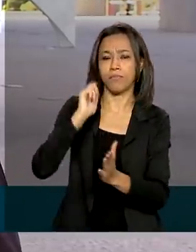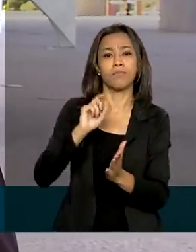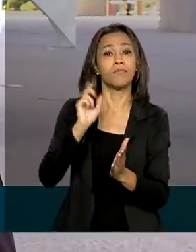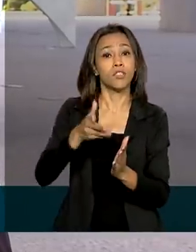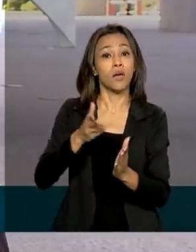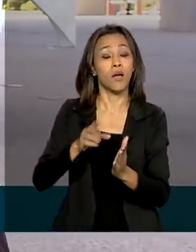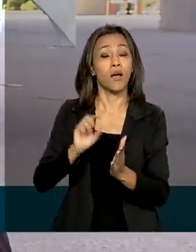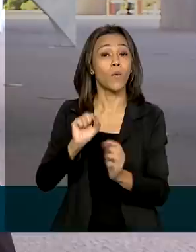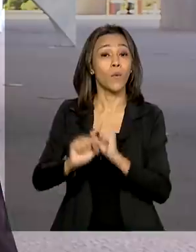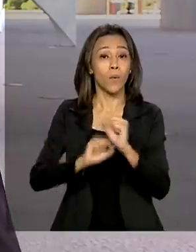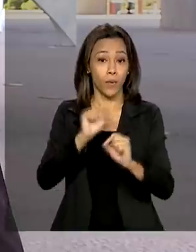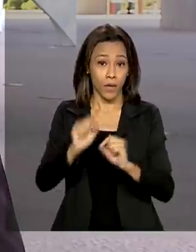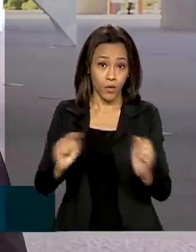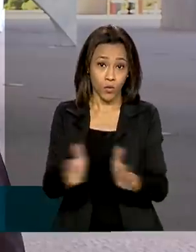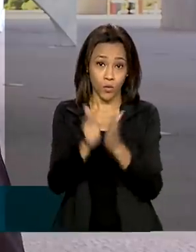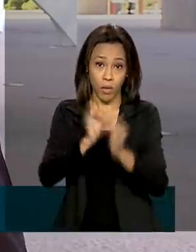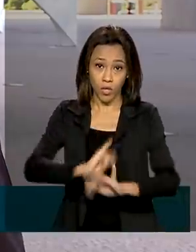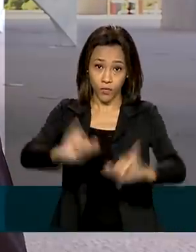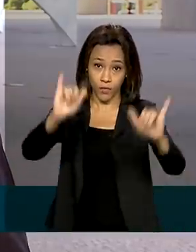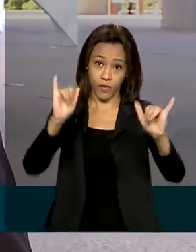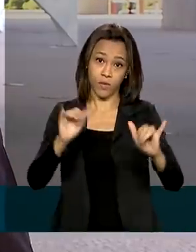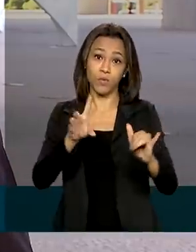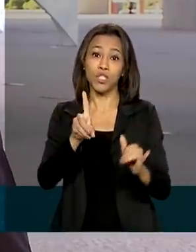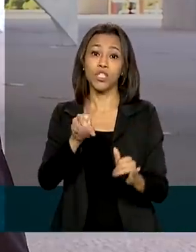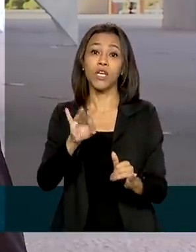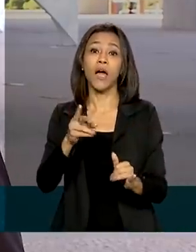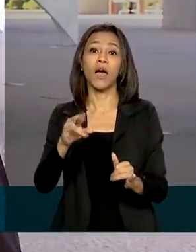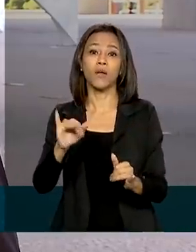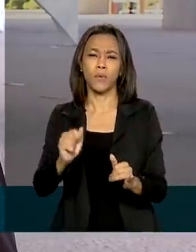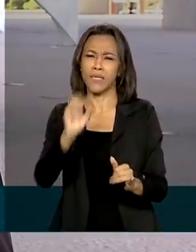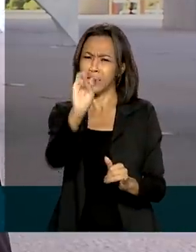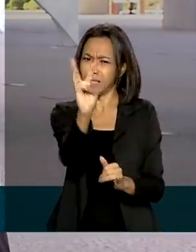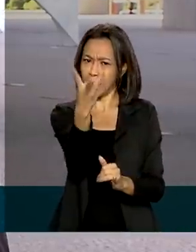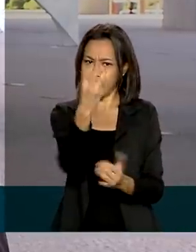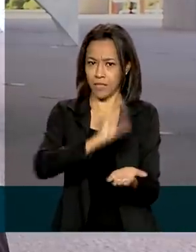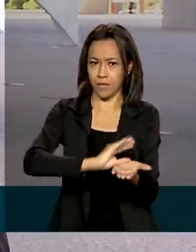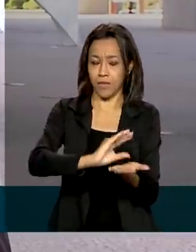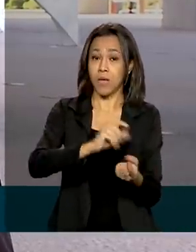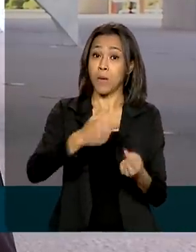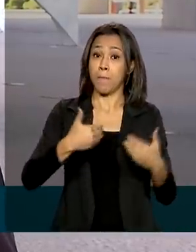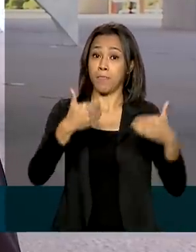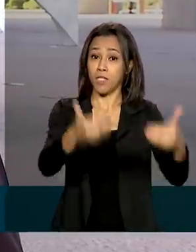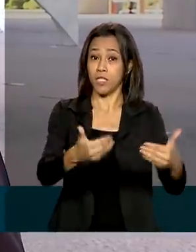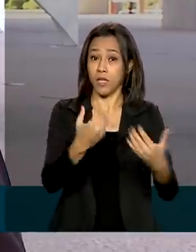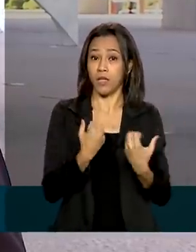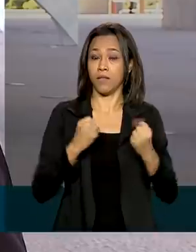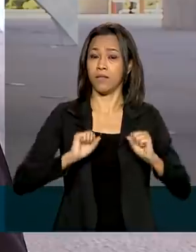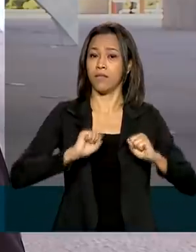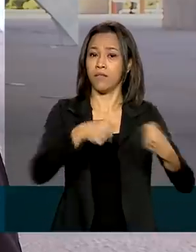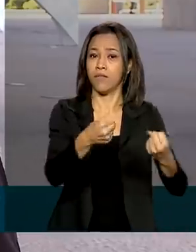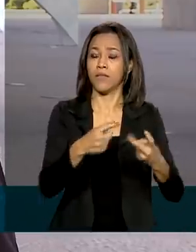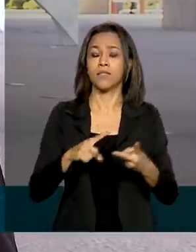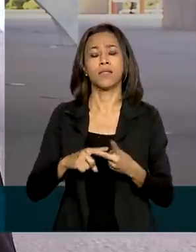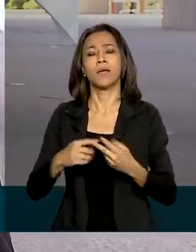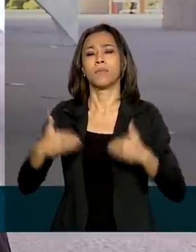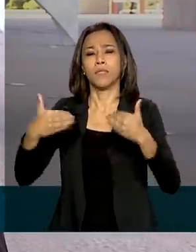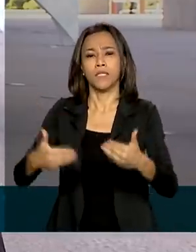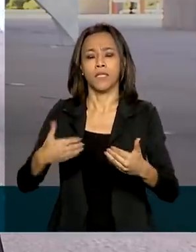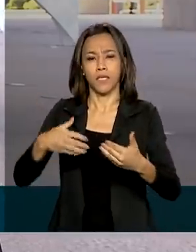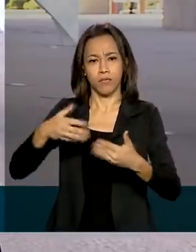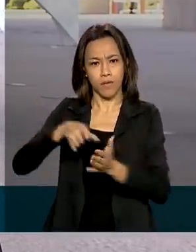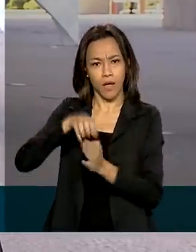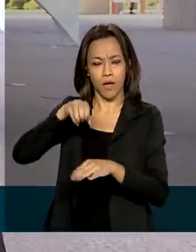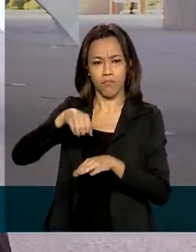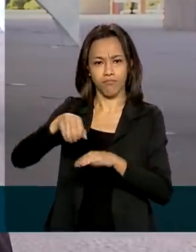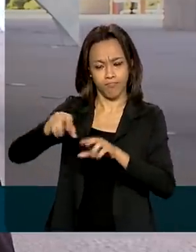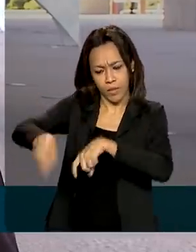do Diário Oficial da União. E três ministérios vão receber esses recursos. O Ministério da Defesa, da Agricultura e também o Ministério da